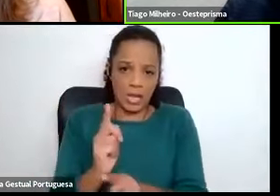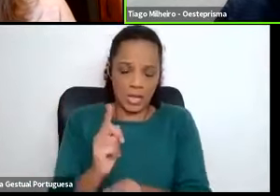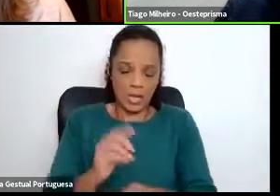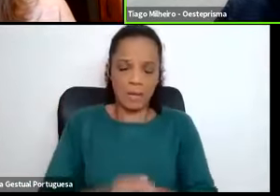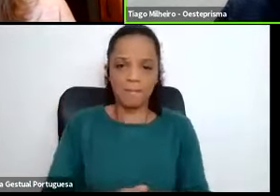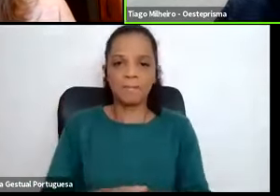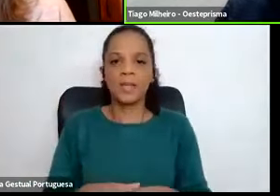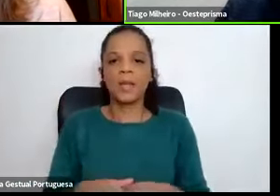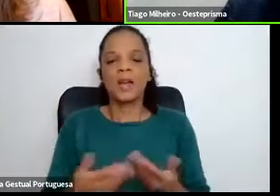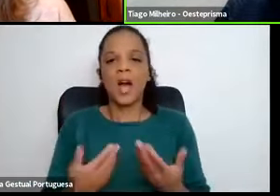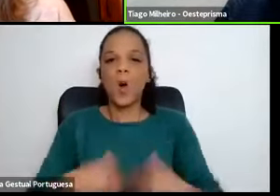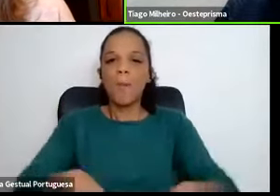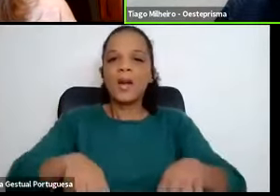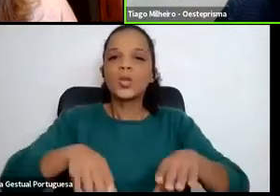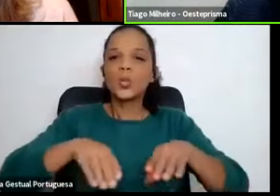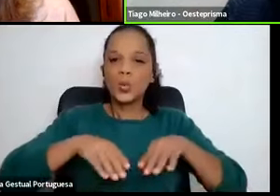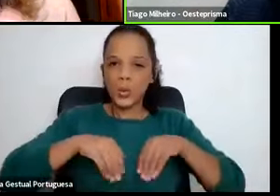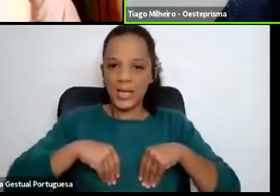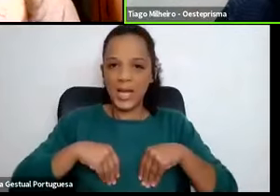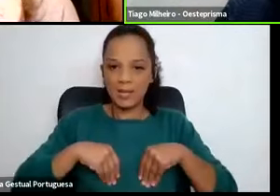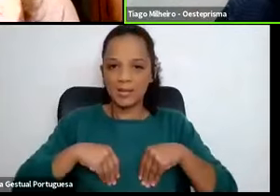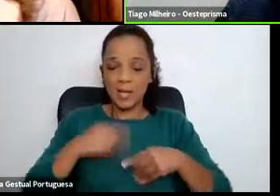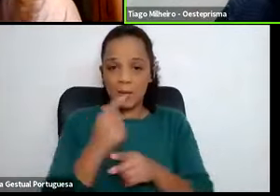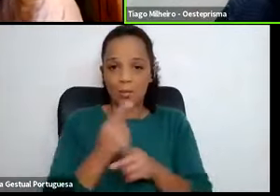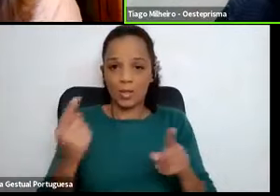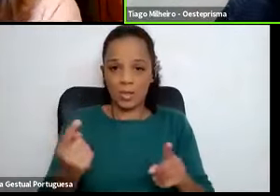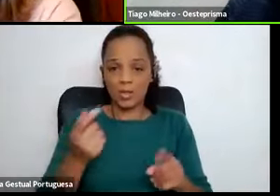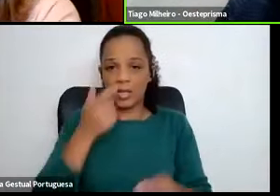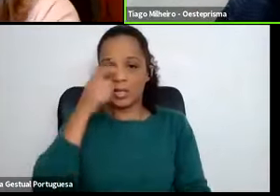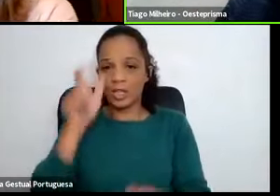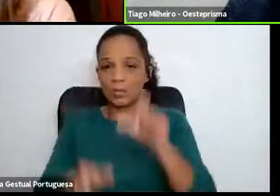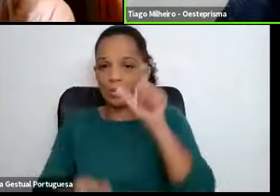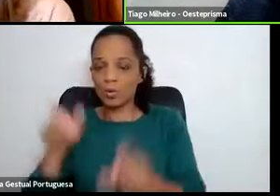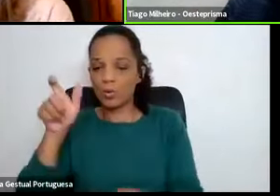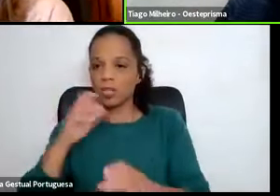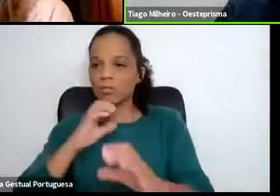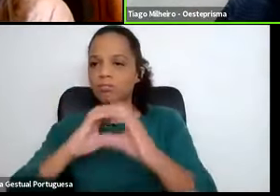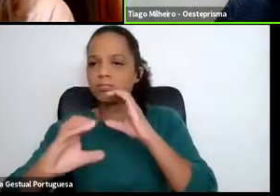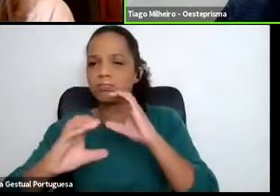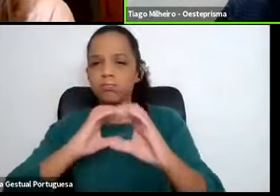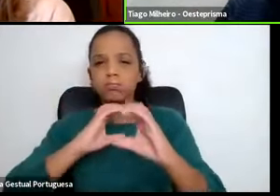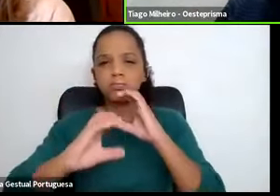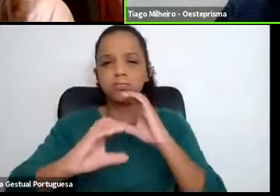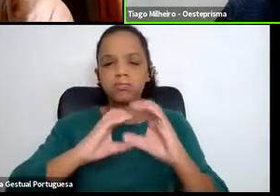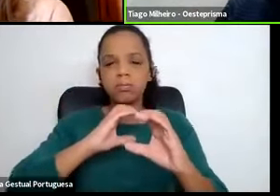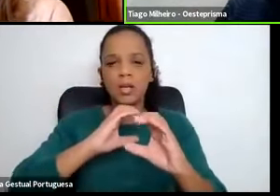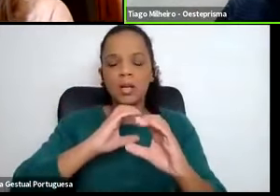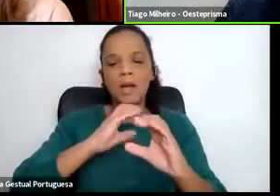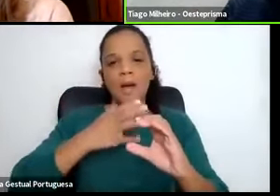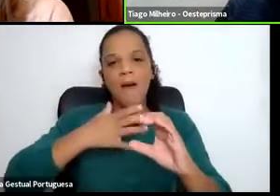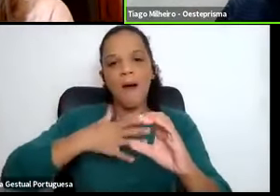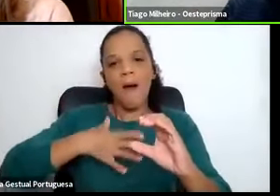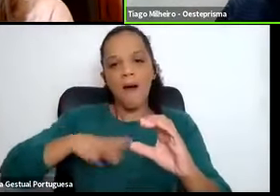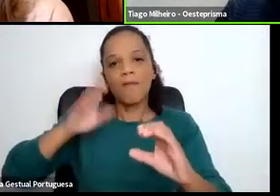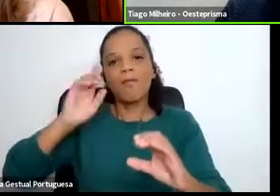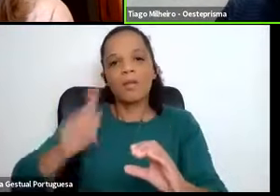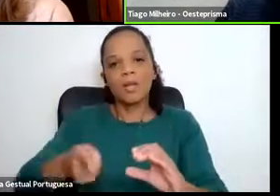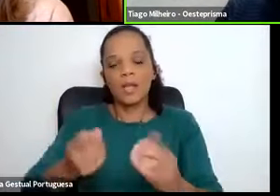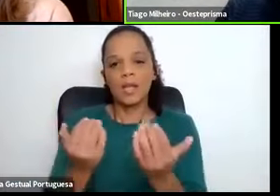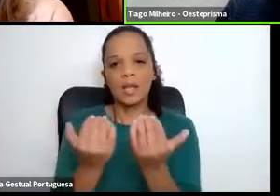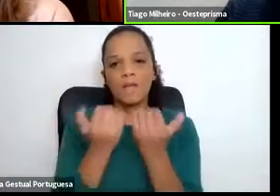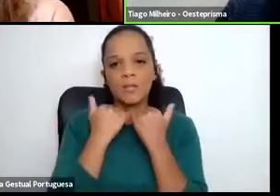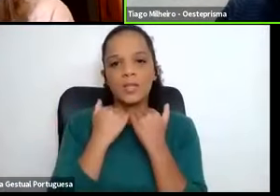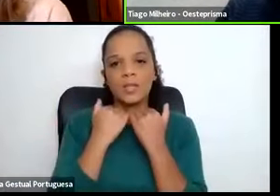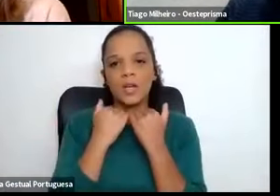há uma tolerância para que, tanto de quem comunica como de quem recebe a informação, de fazer passar a informação o mais